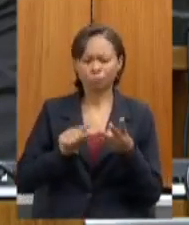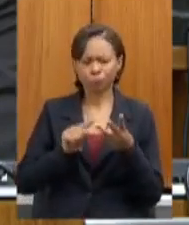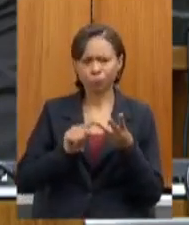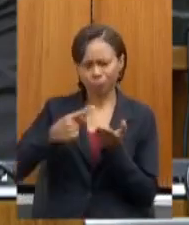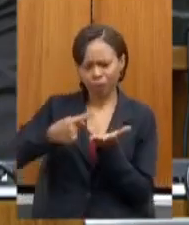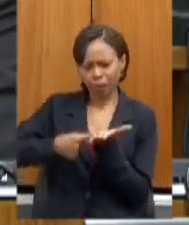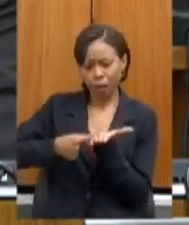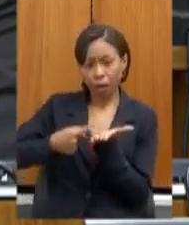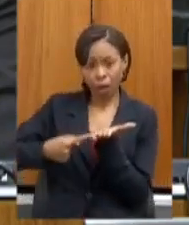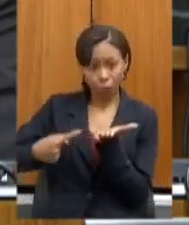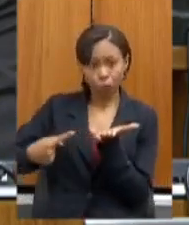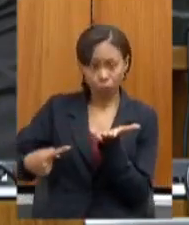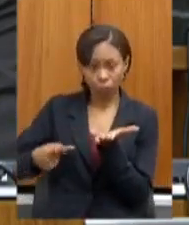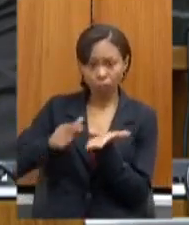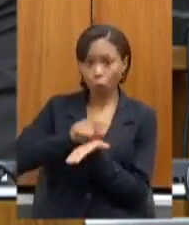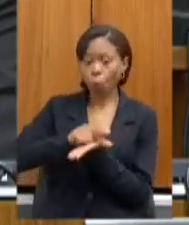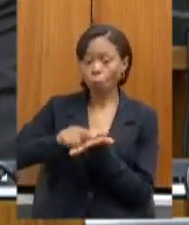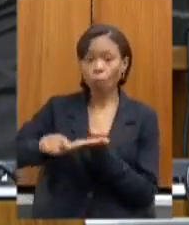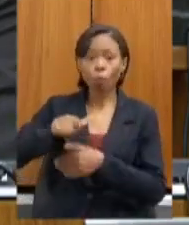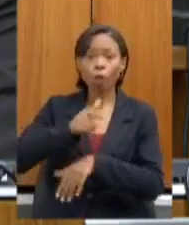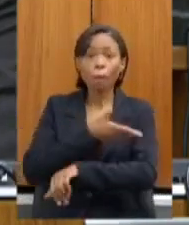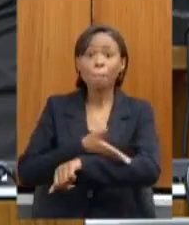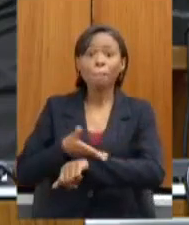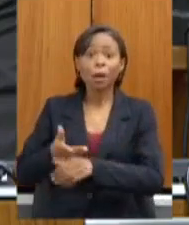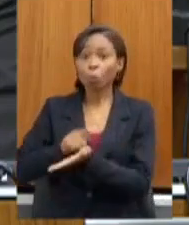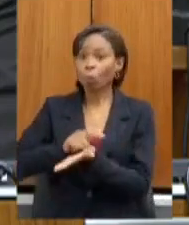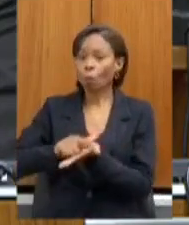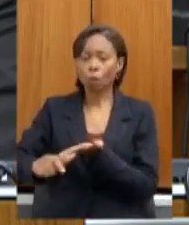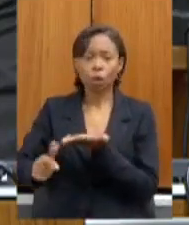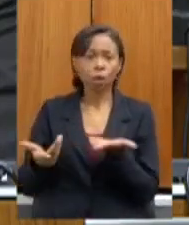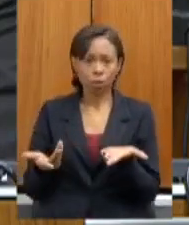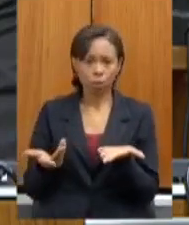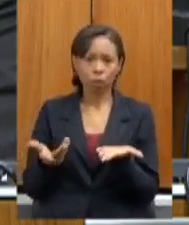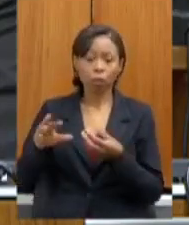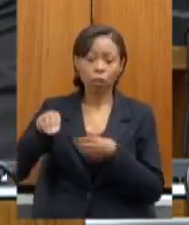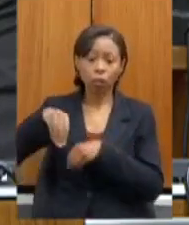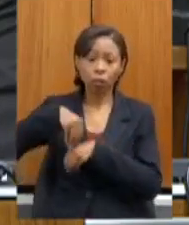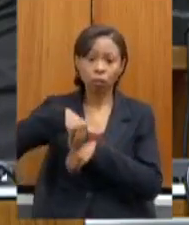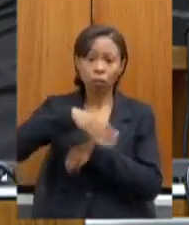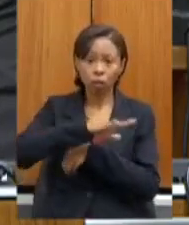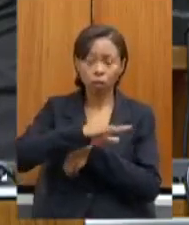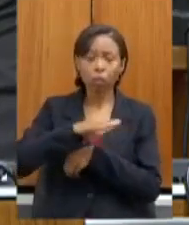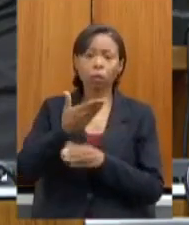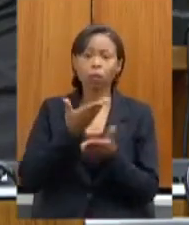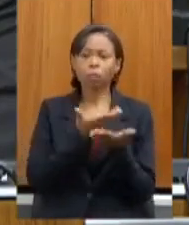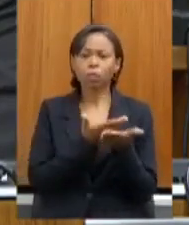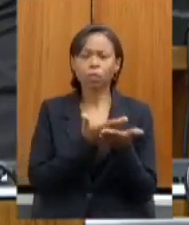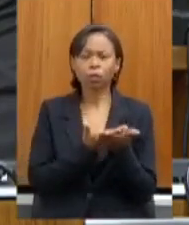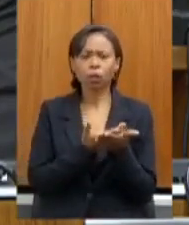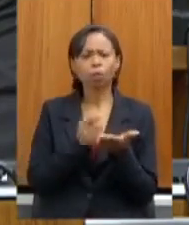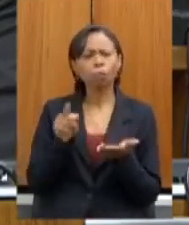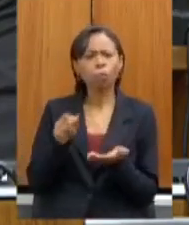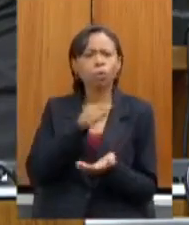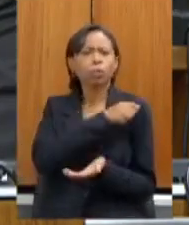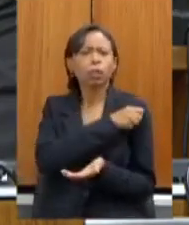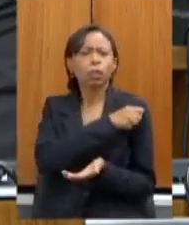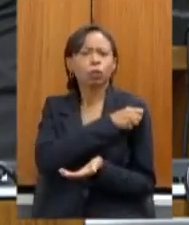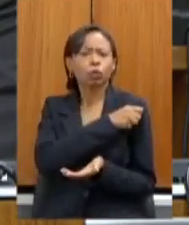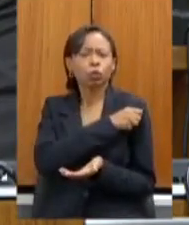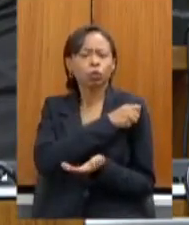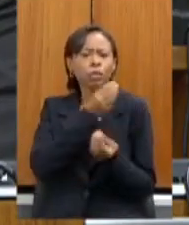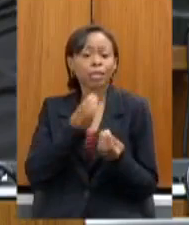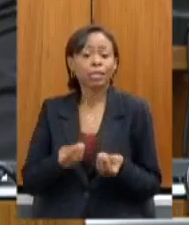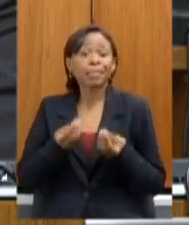secretaria do educação SPP foi enviado às escolas orientando para que os alunos entregassem as apostilas de ensino